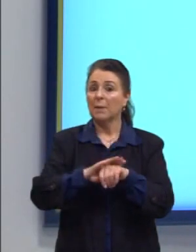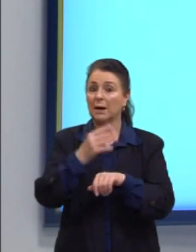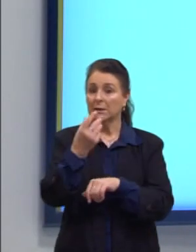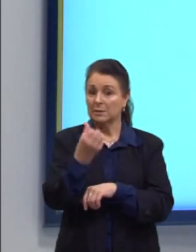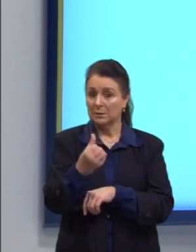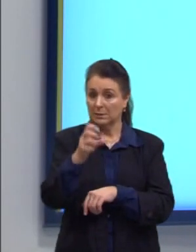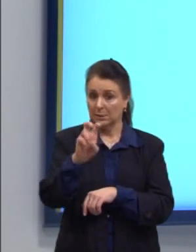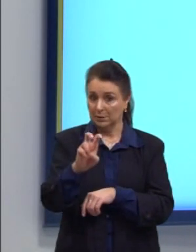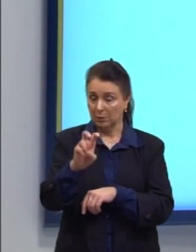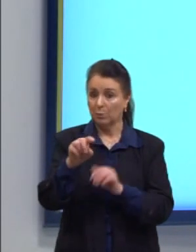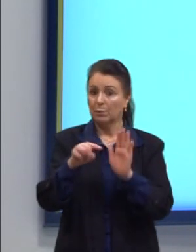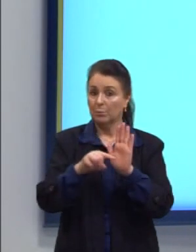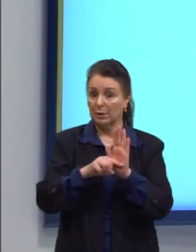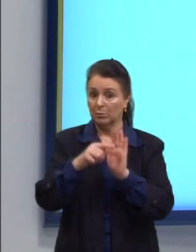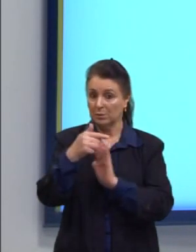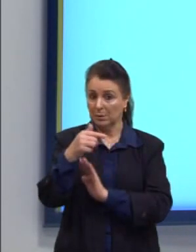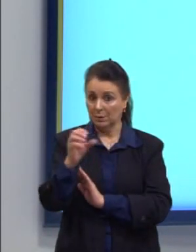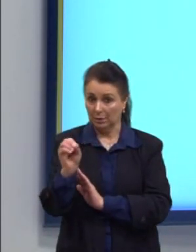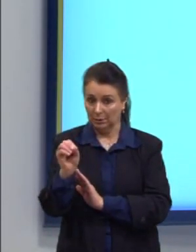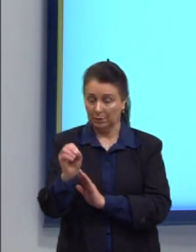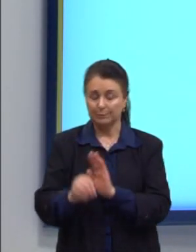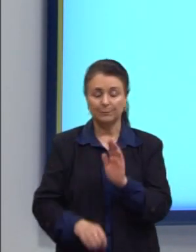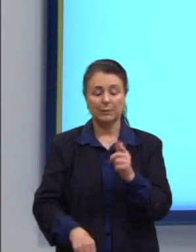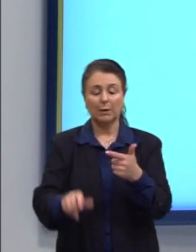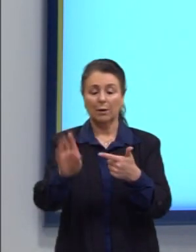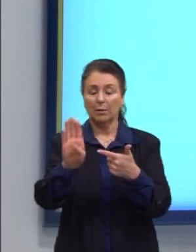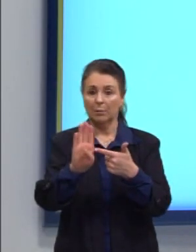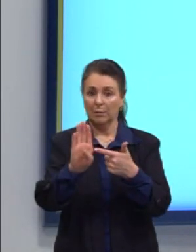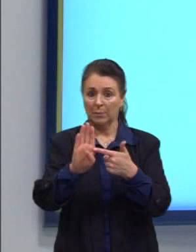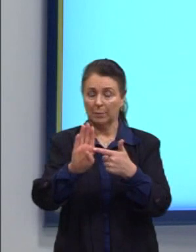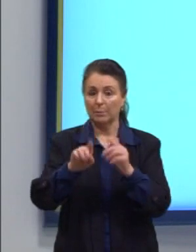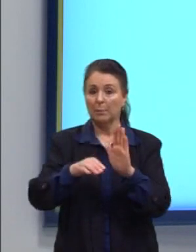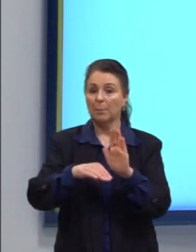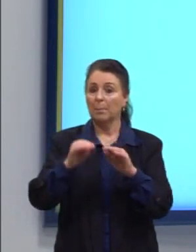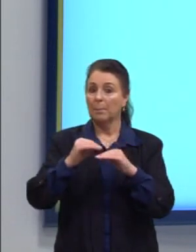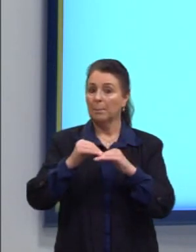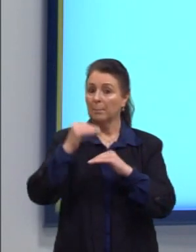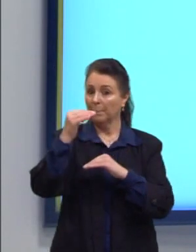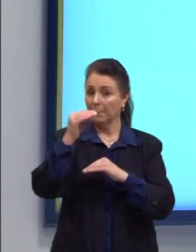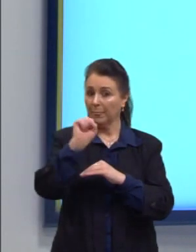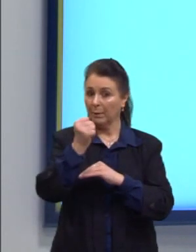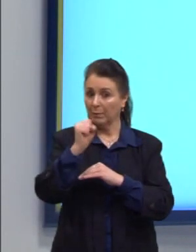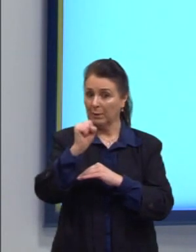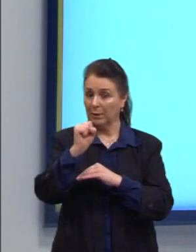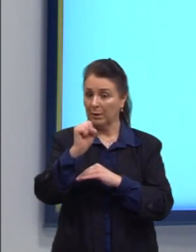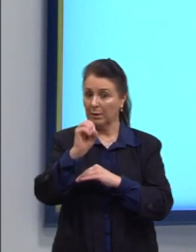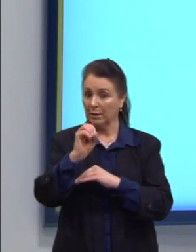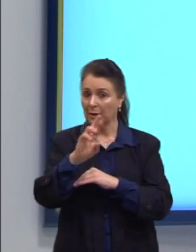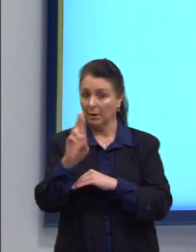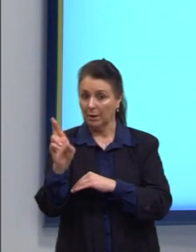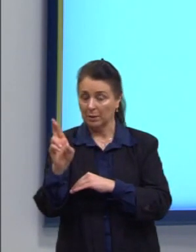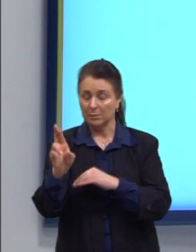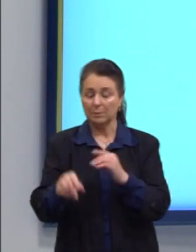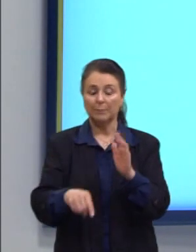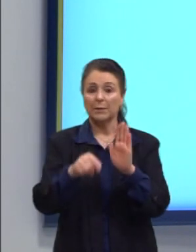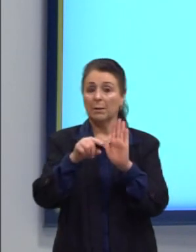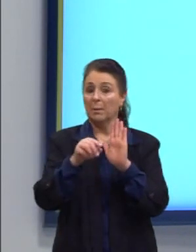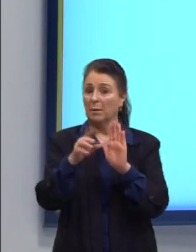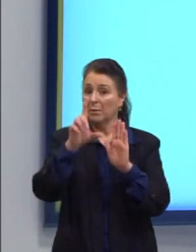inferior a 70. Na letra B, superior a 80 reais, mas inferior a 85.